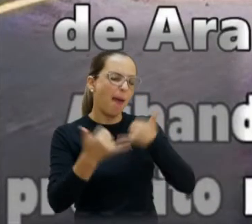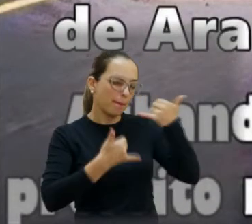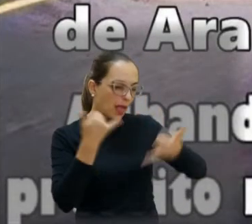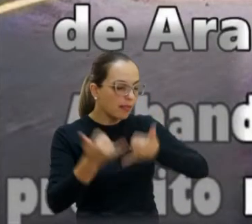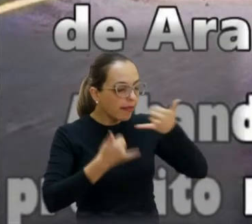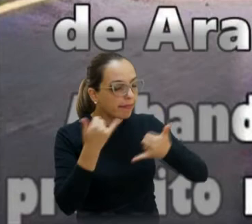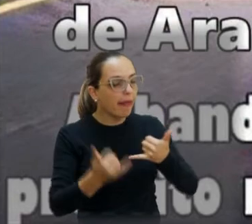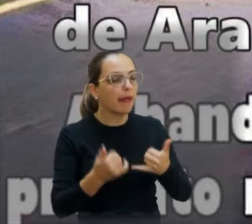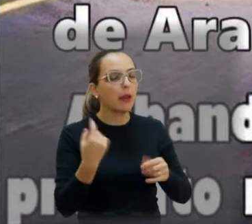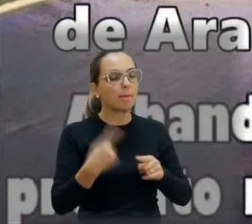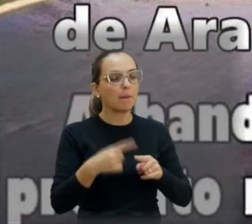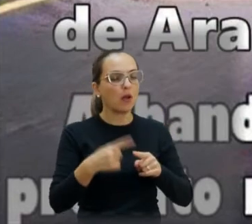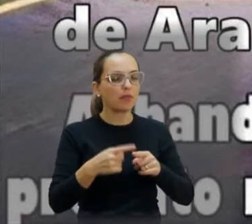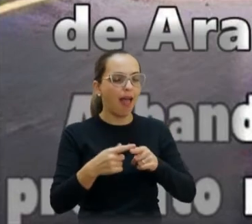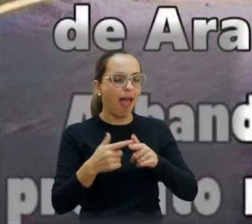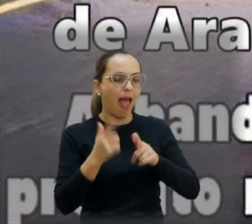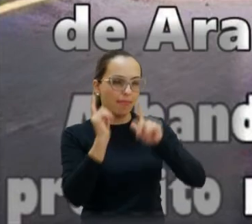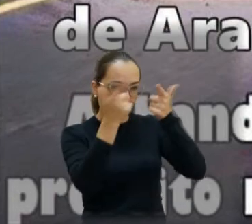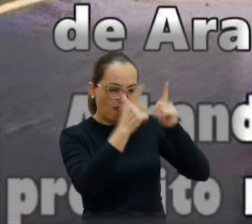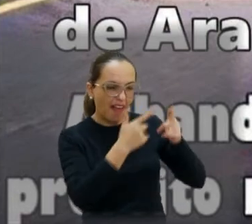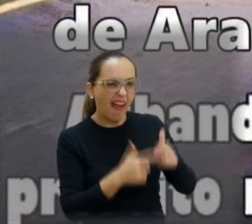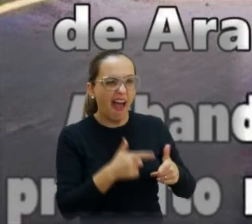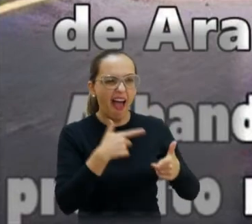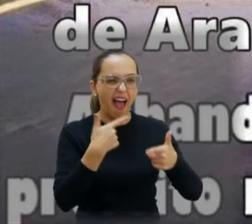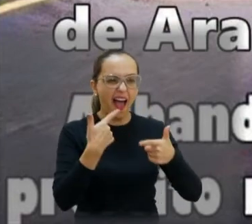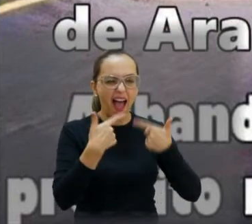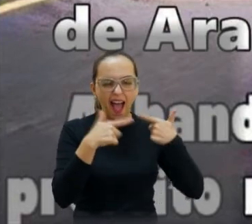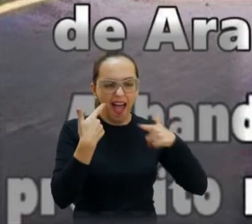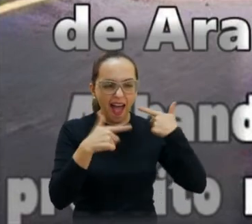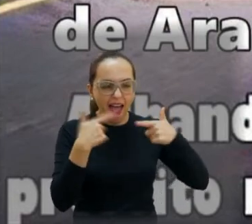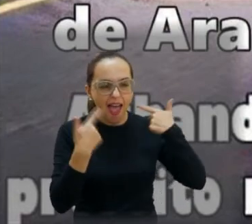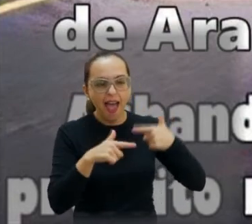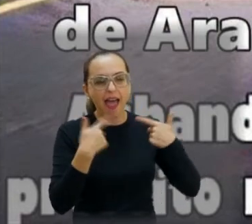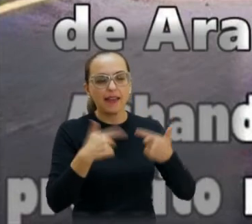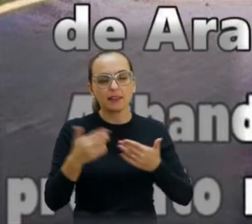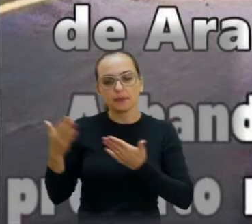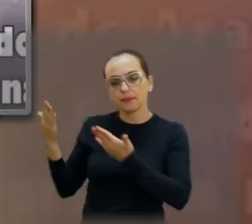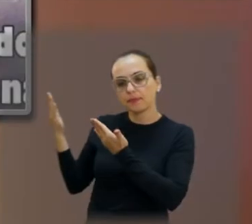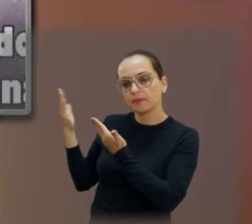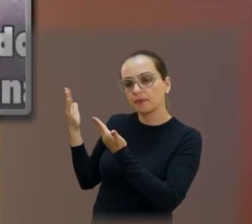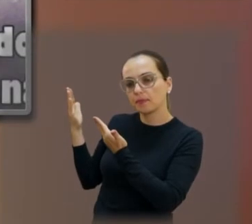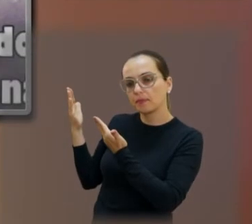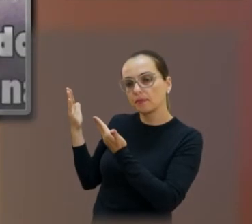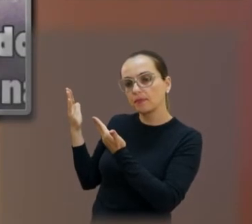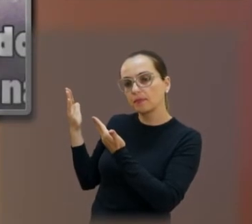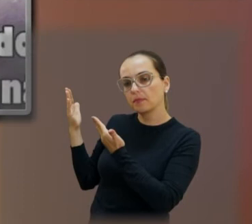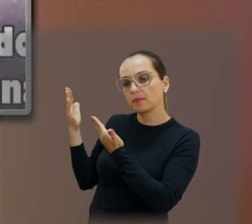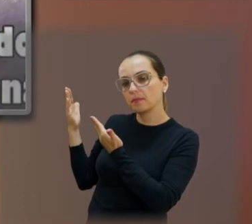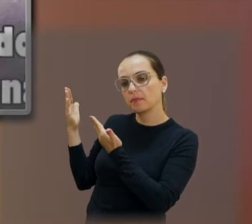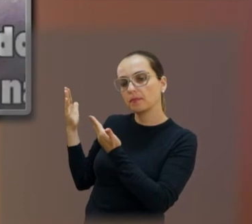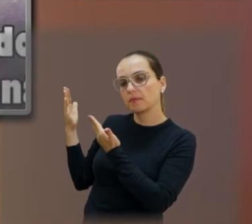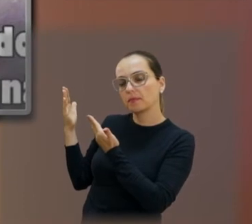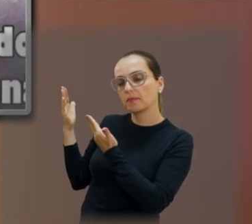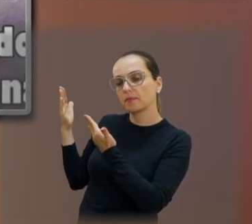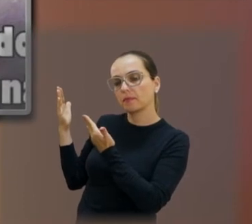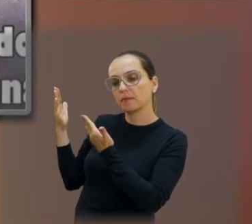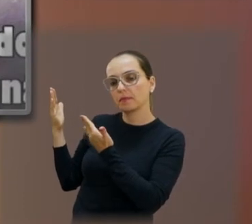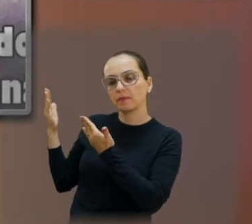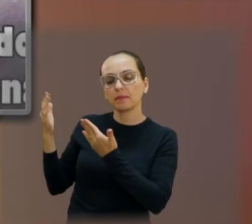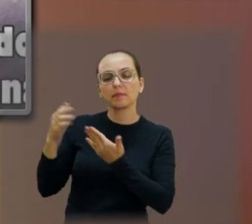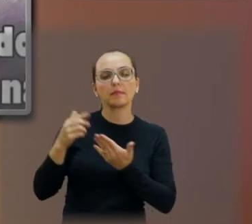realidade que foi colocada nas redes sociais. Então, o escrito diz, Araraquara é a primeira cidade do Brasil a fazer o ponto de ônibus